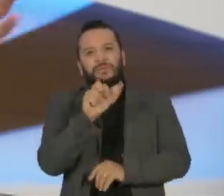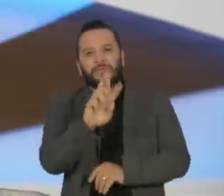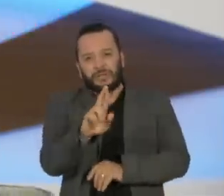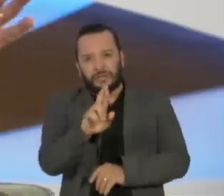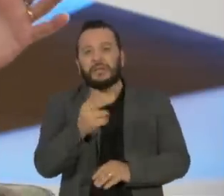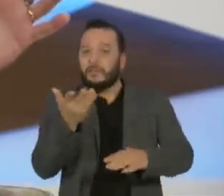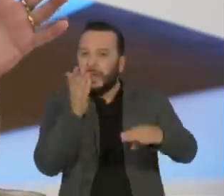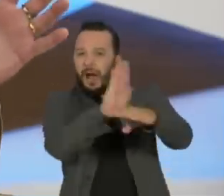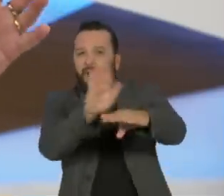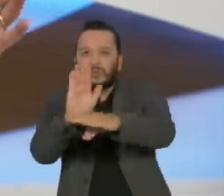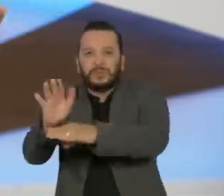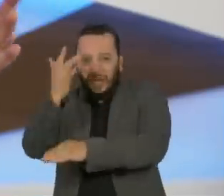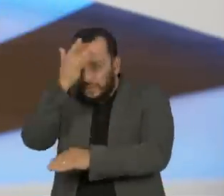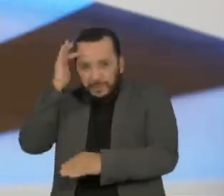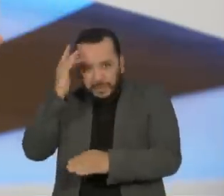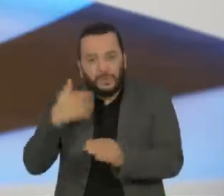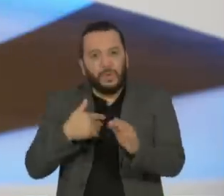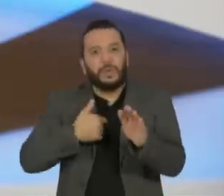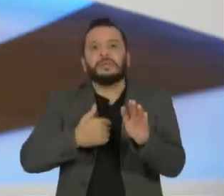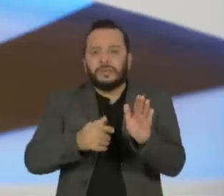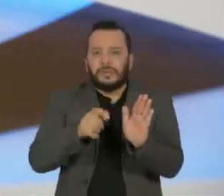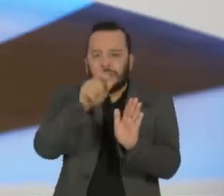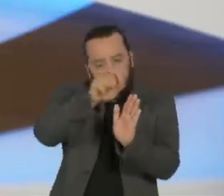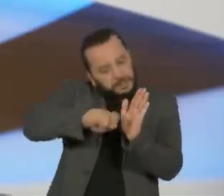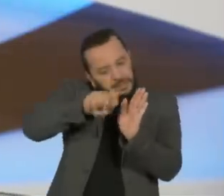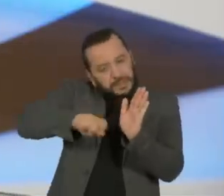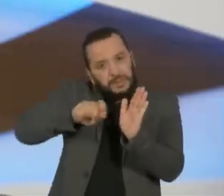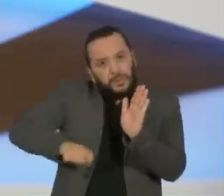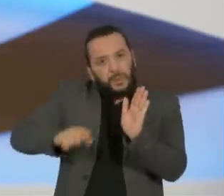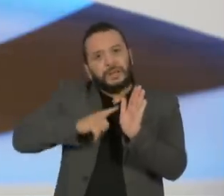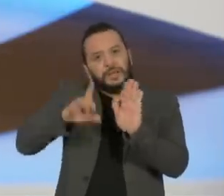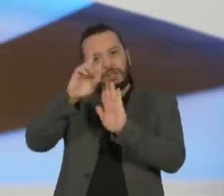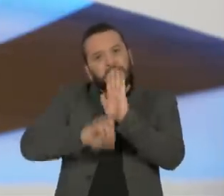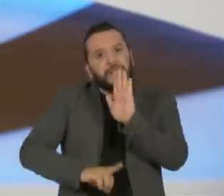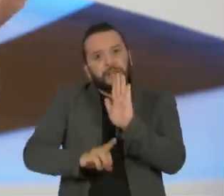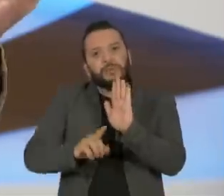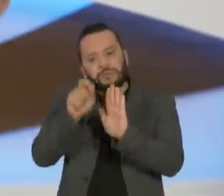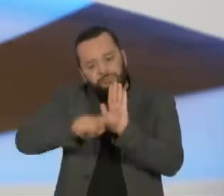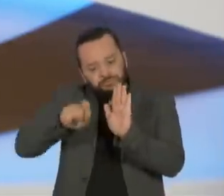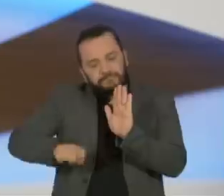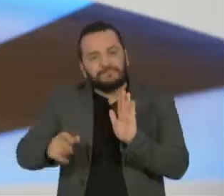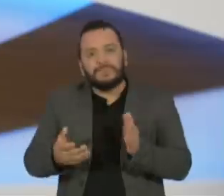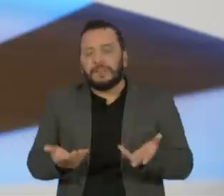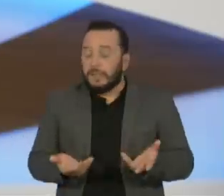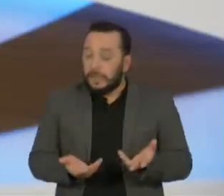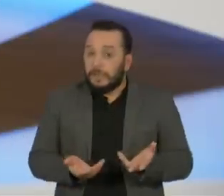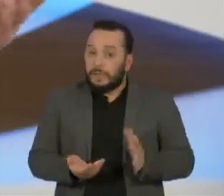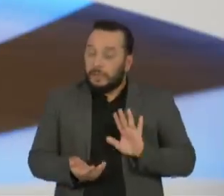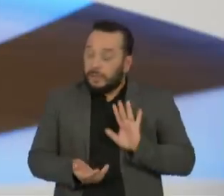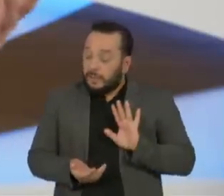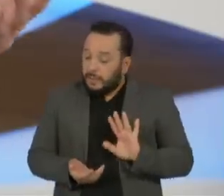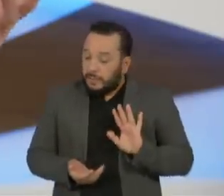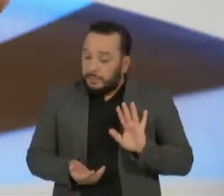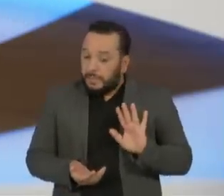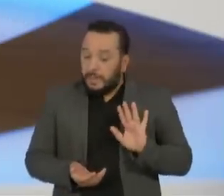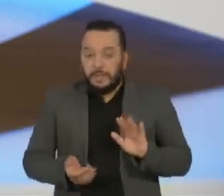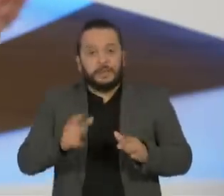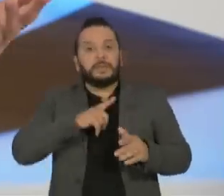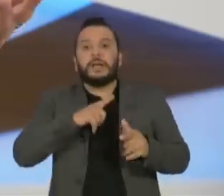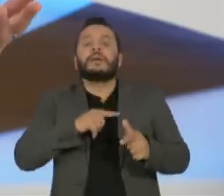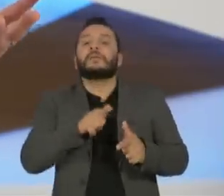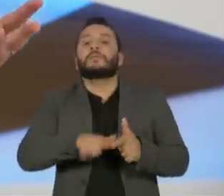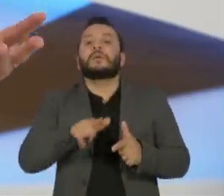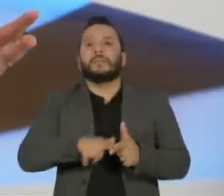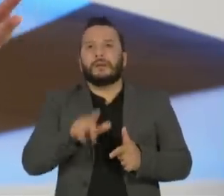rapaziada, porque está todo mundo de horror, realmente. Mas, agora vocês pensam bem um pequeno adendo sobre essa problemática, mas